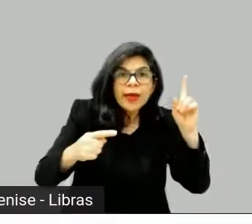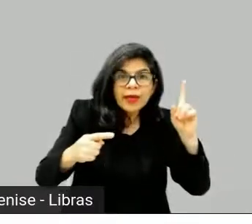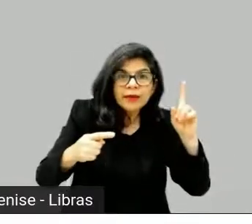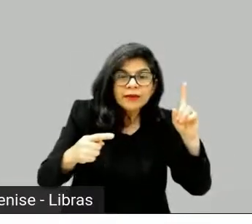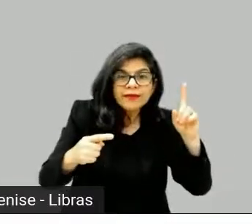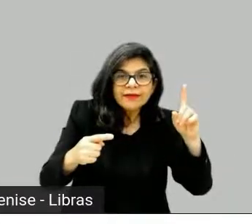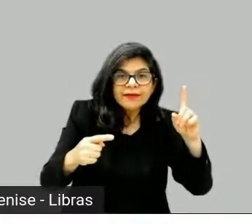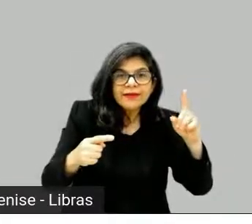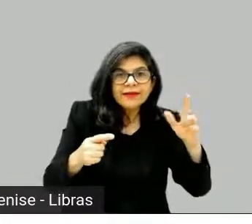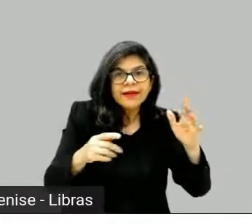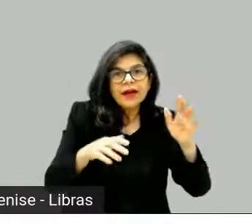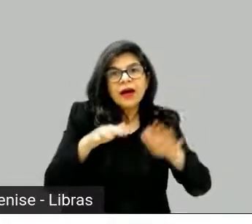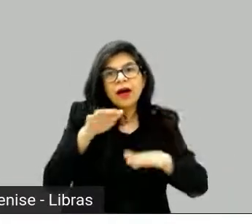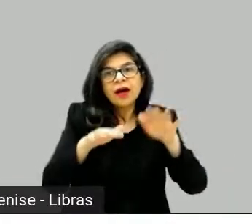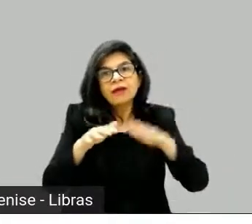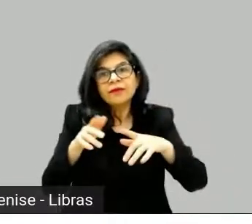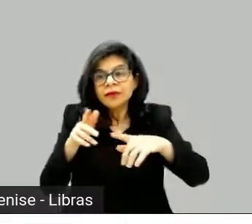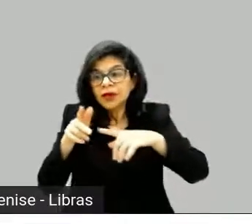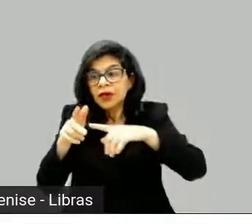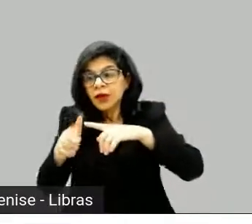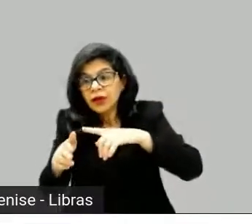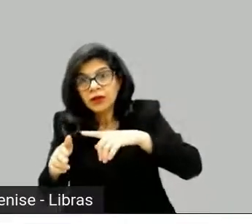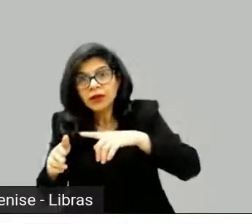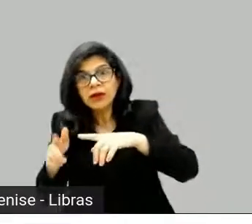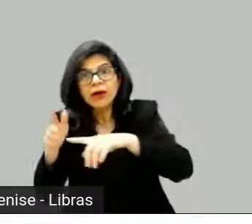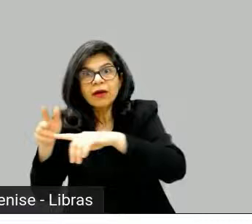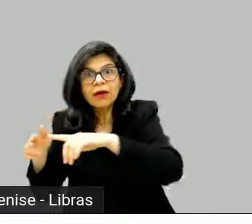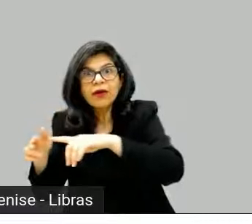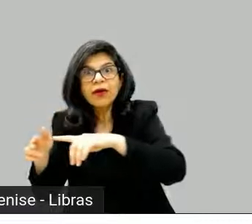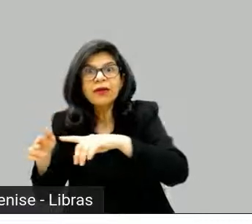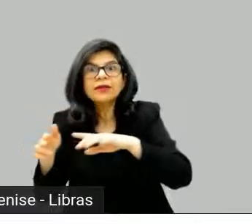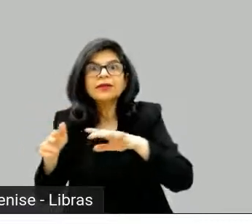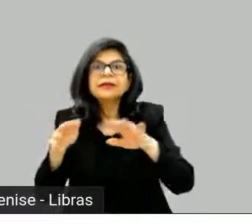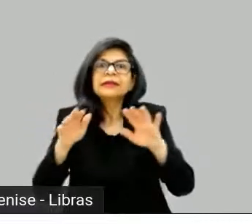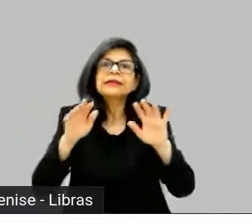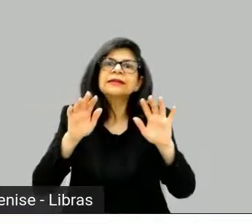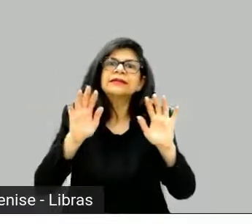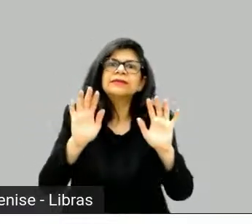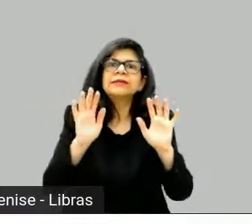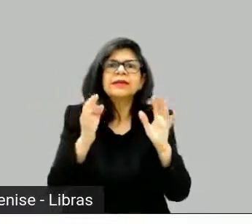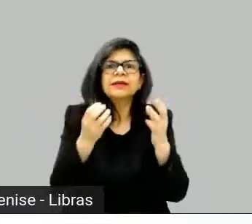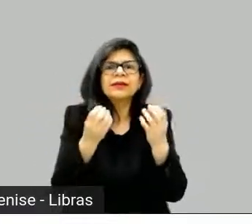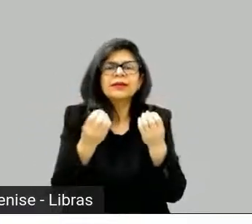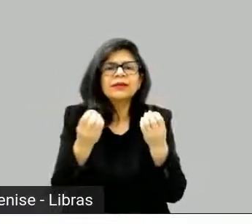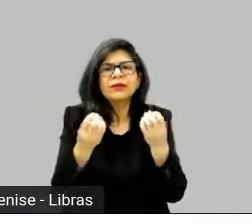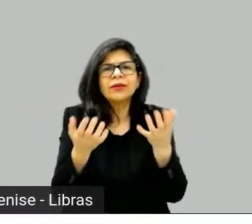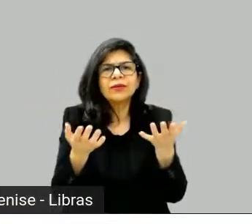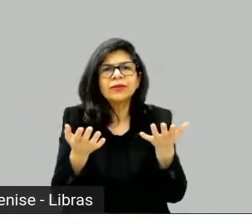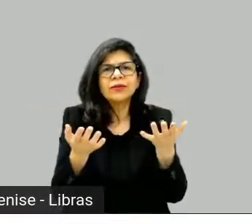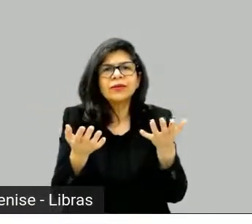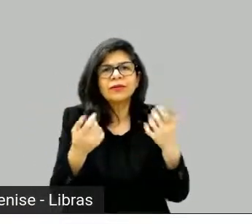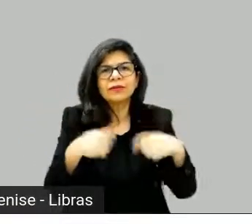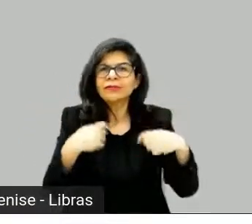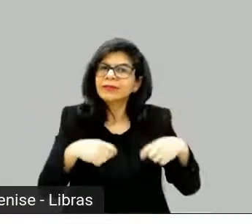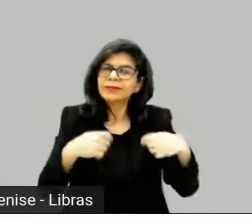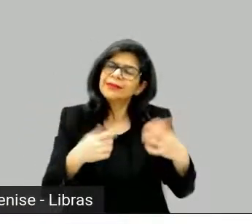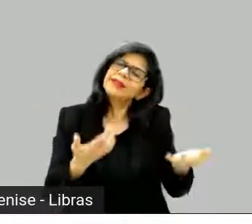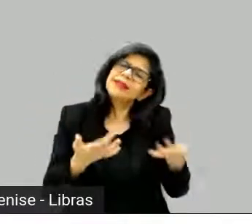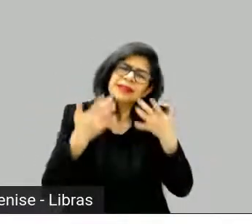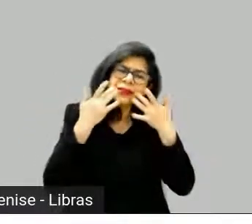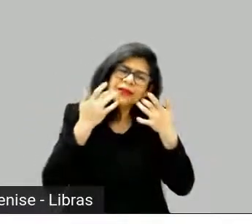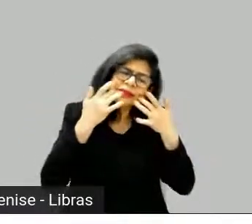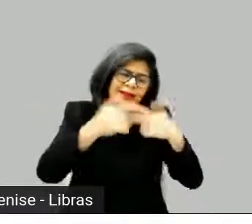minutos para acabar, dá muito doido. Ah, entendi. Então, não tem ninguém que consiga desenhar uma estrutura para isso, estrutura sem o centro. Entendi.